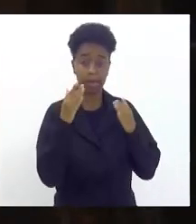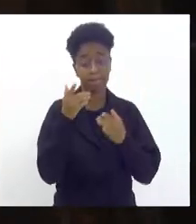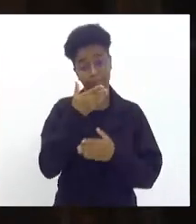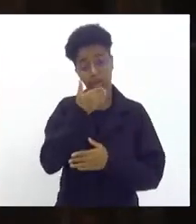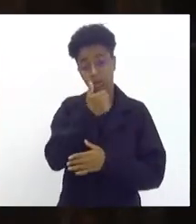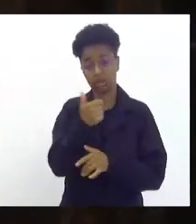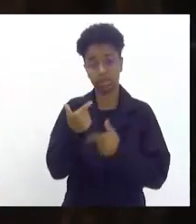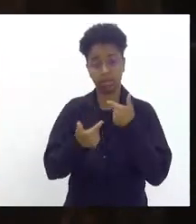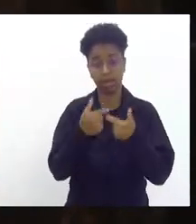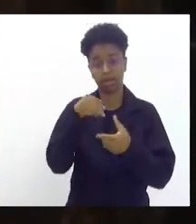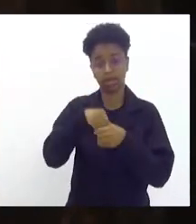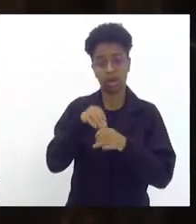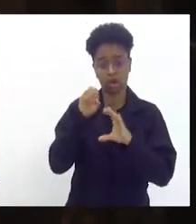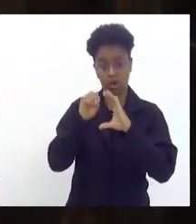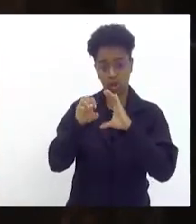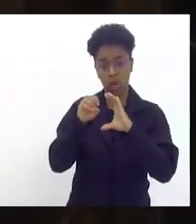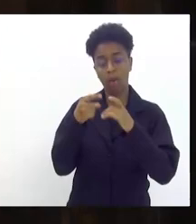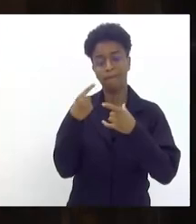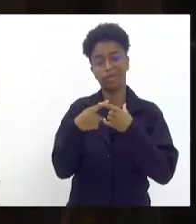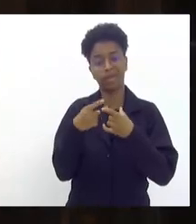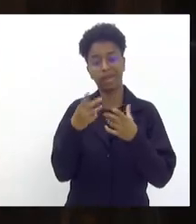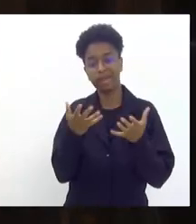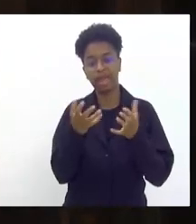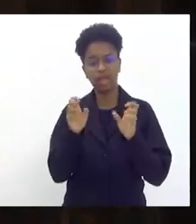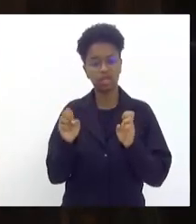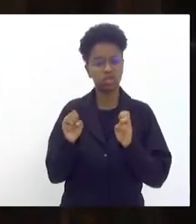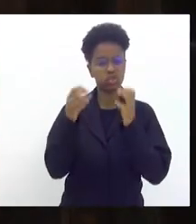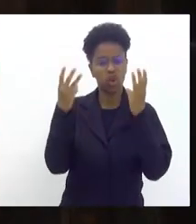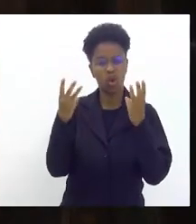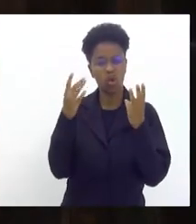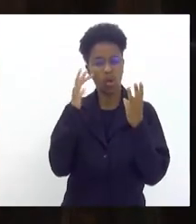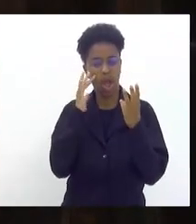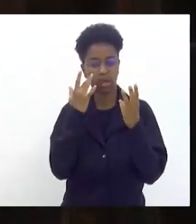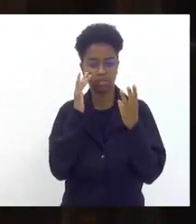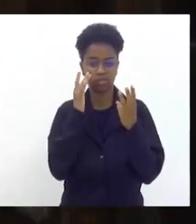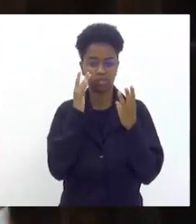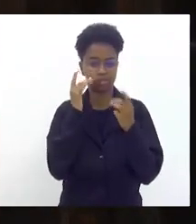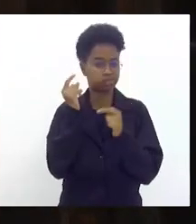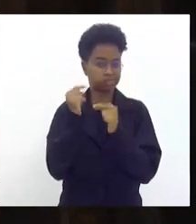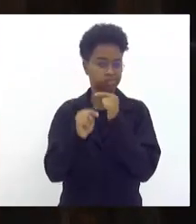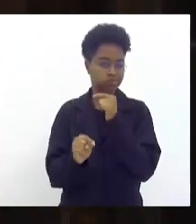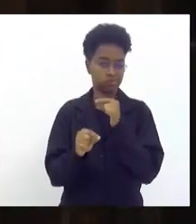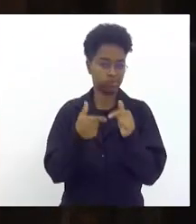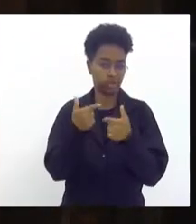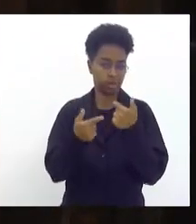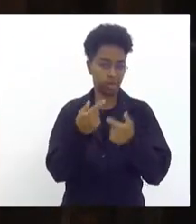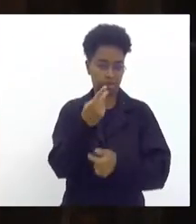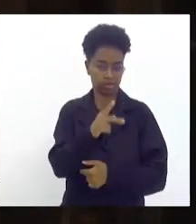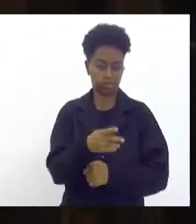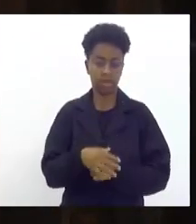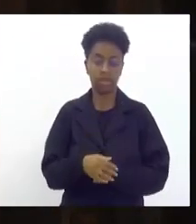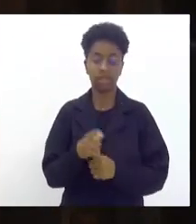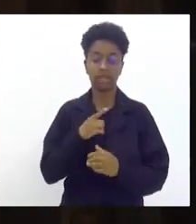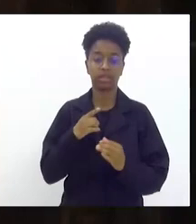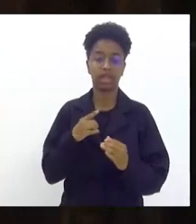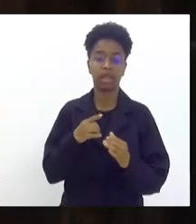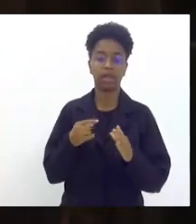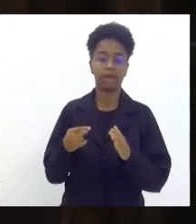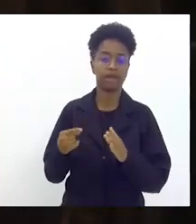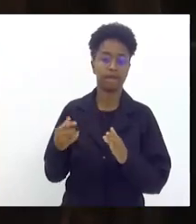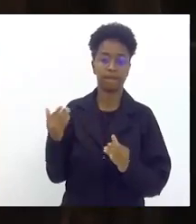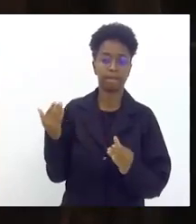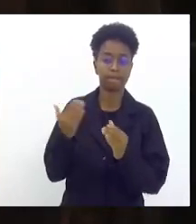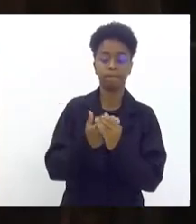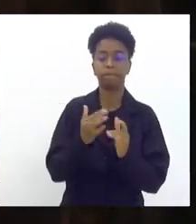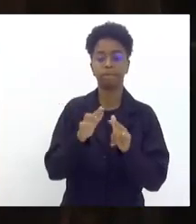querer fazer show eu acho que está fora do do compoto do juiz nós recebemos uma intimação de Santa Marta por